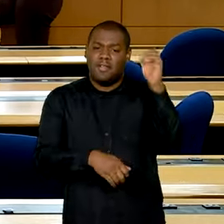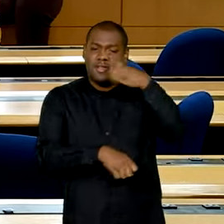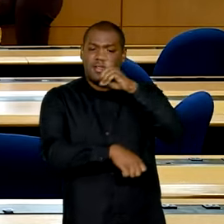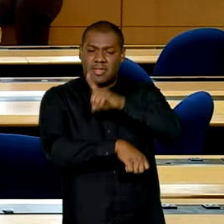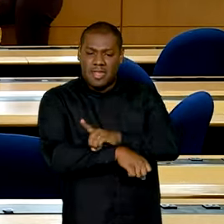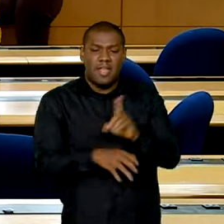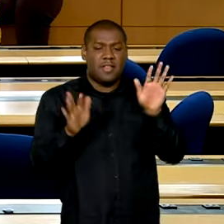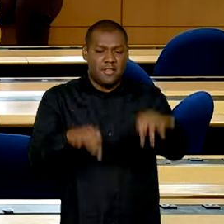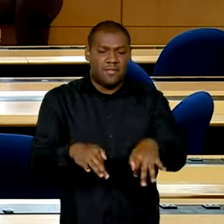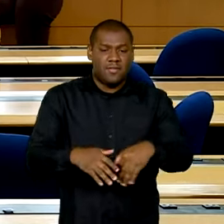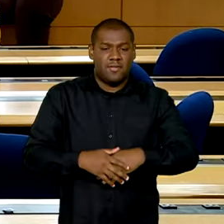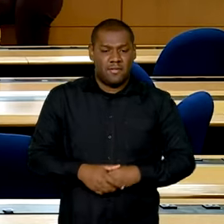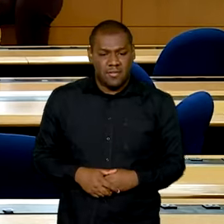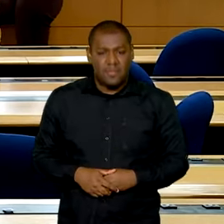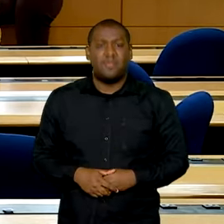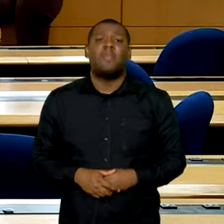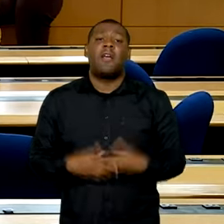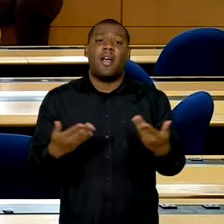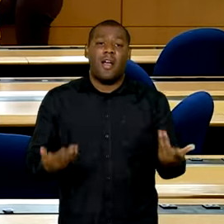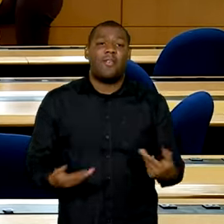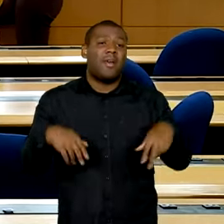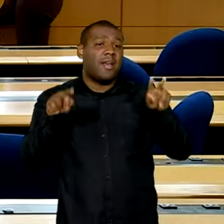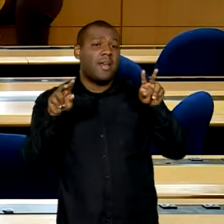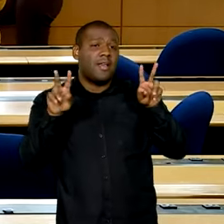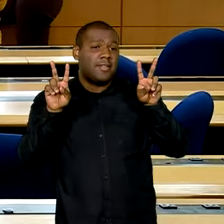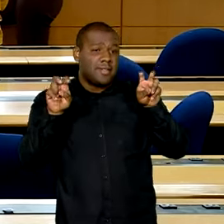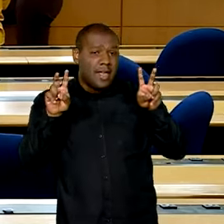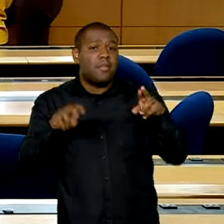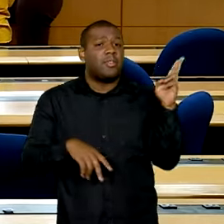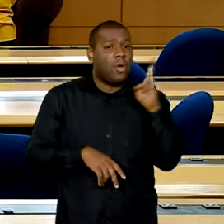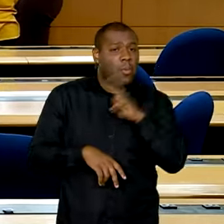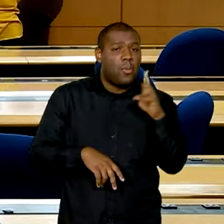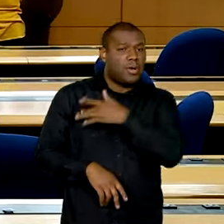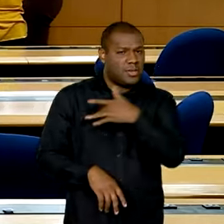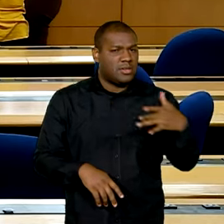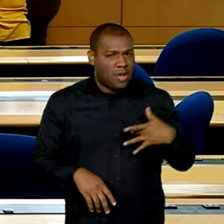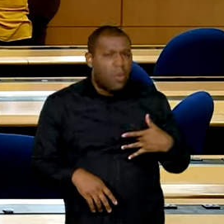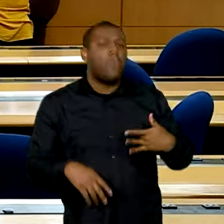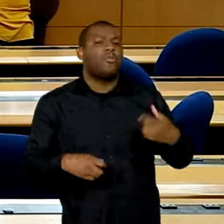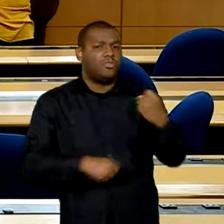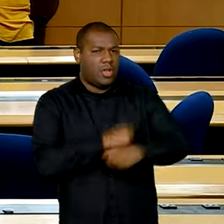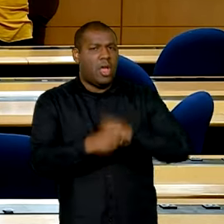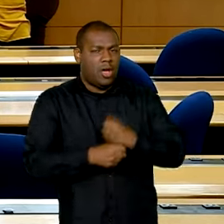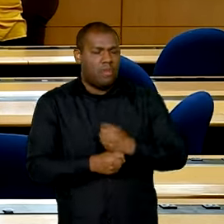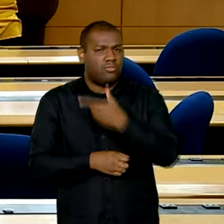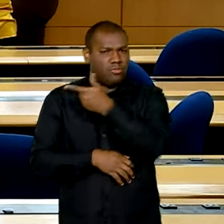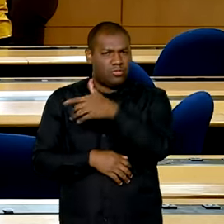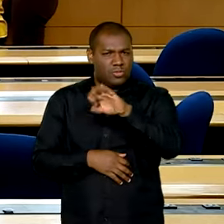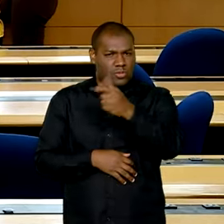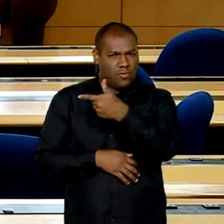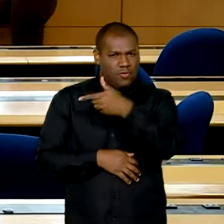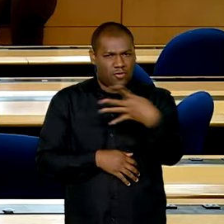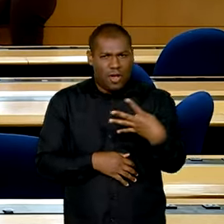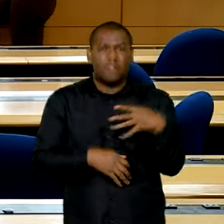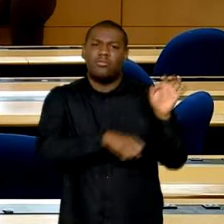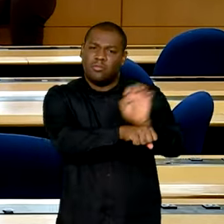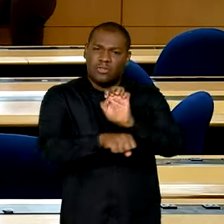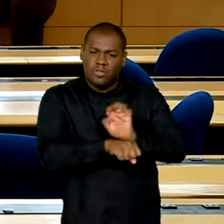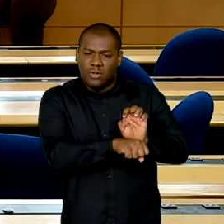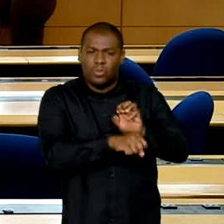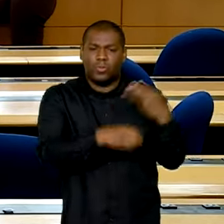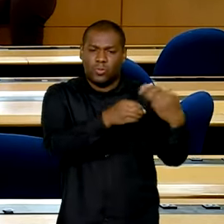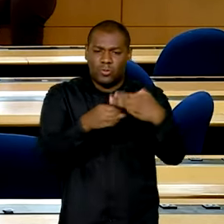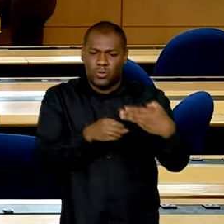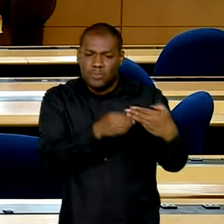pasta para enfrentar emergências em saúde em 2024. Para receber o recurso adicional, estados e municípios